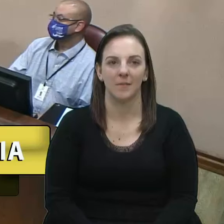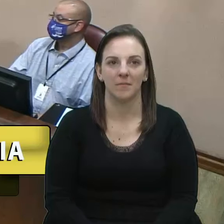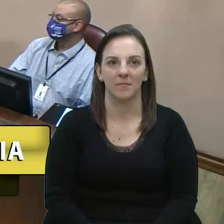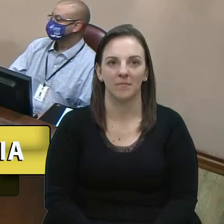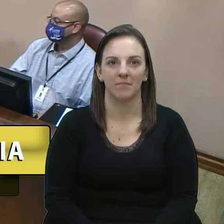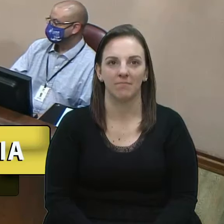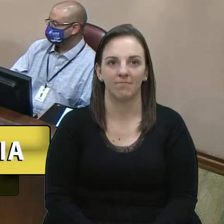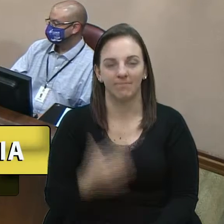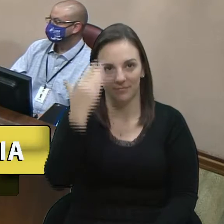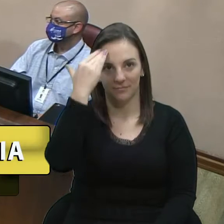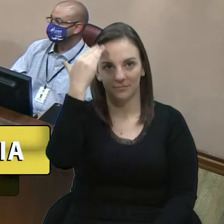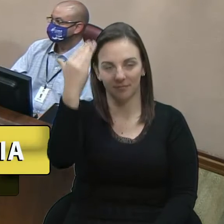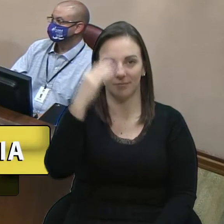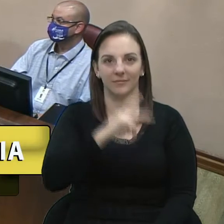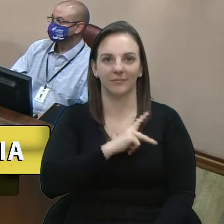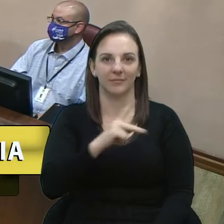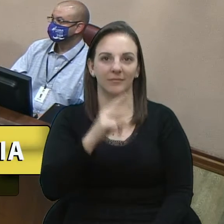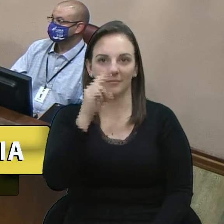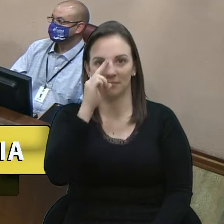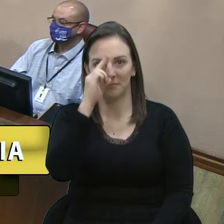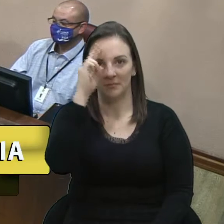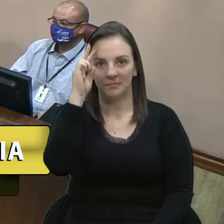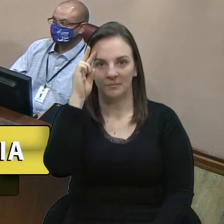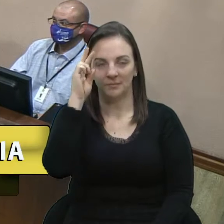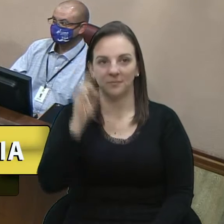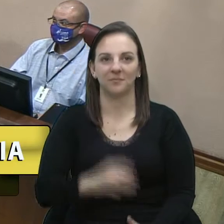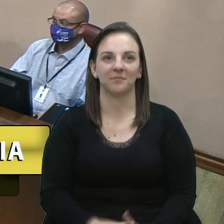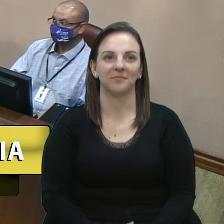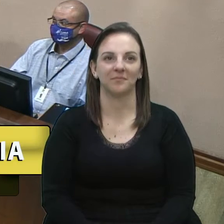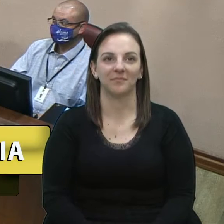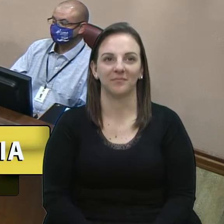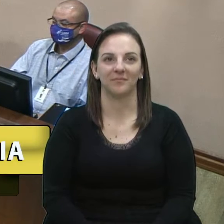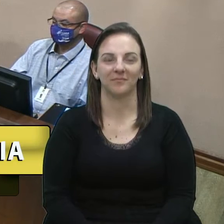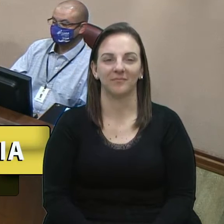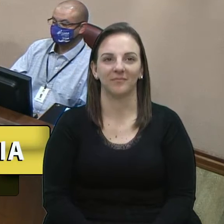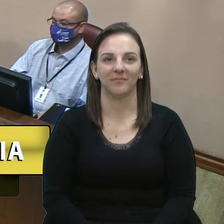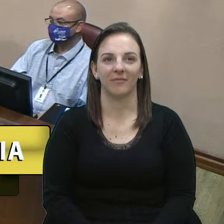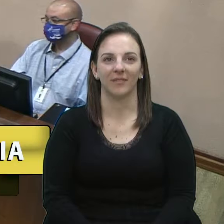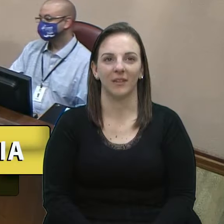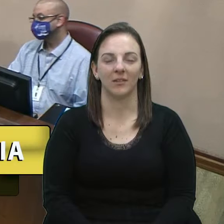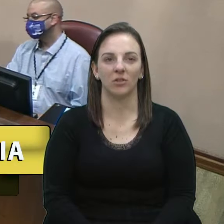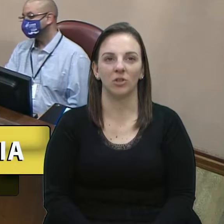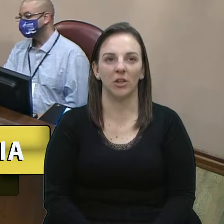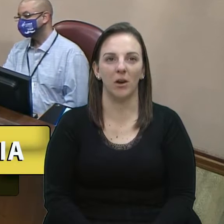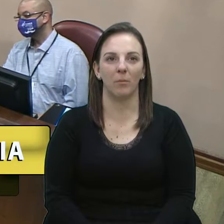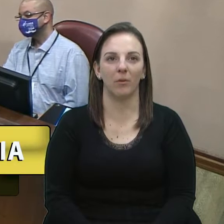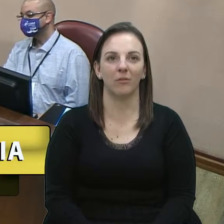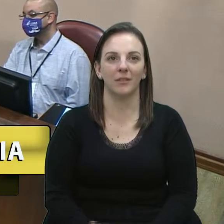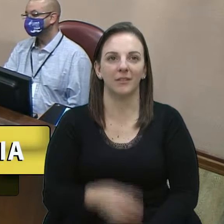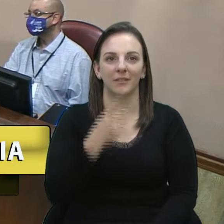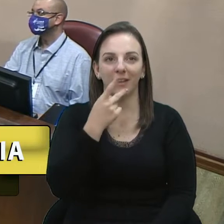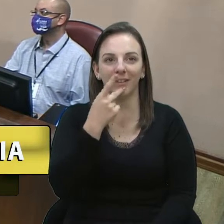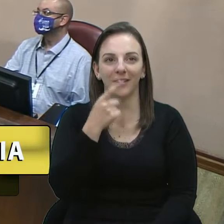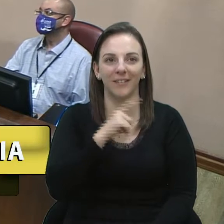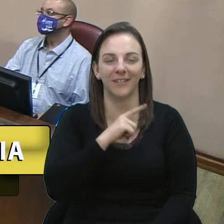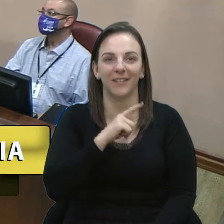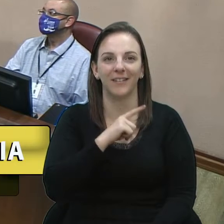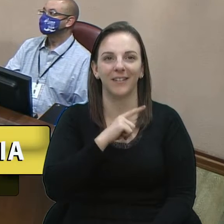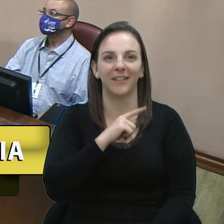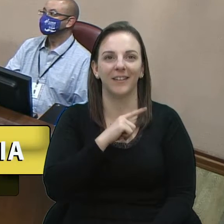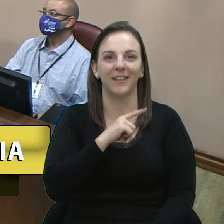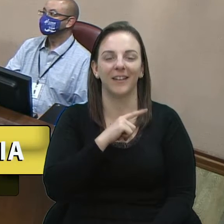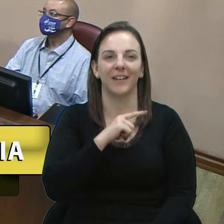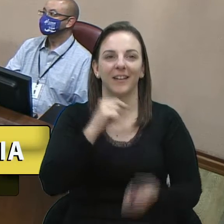Presidente Velocino Es, apenas uma ponderação, primeiro o importante destacar que o